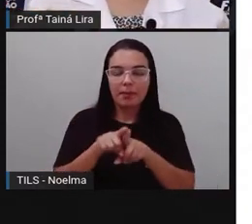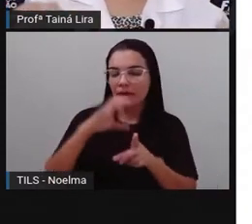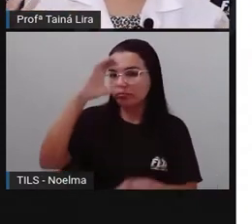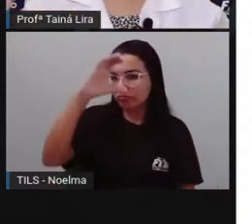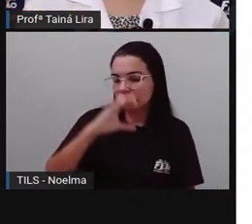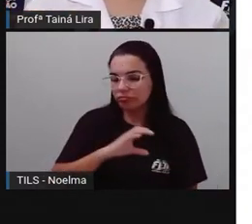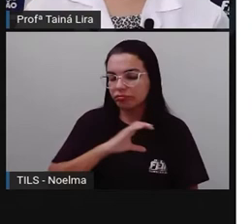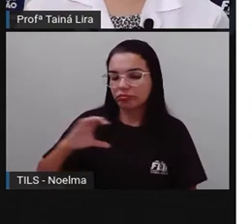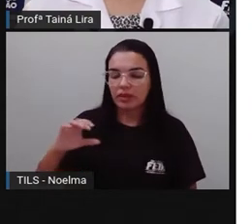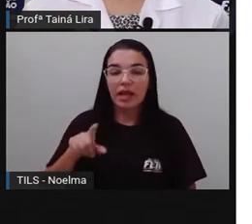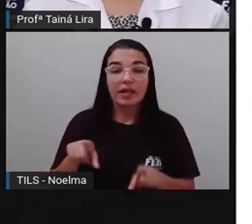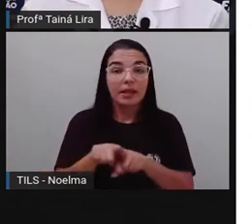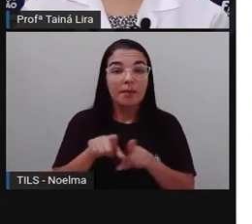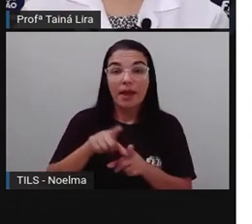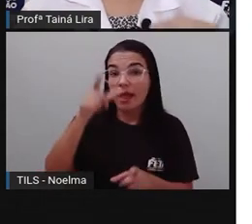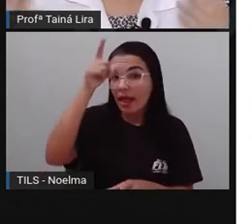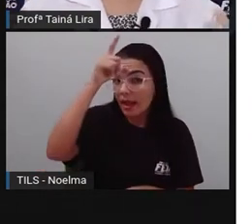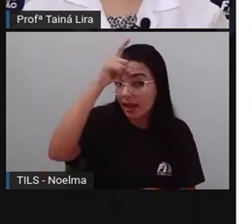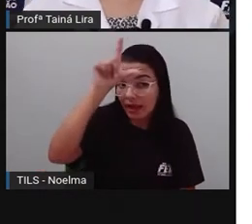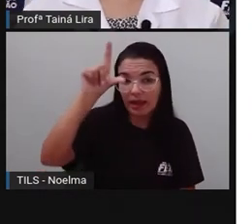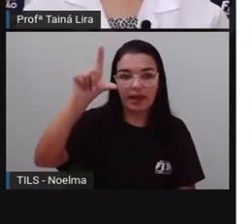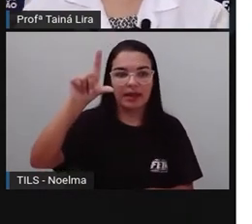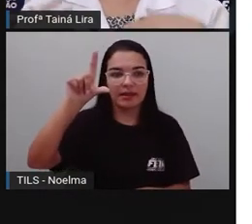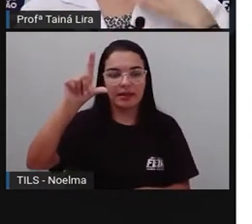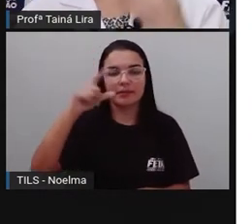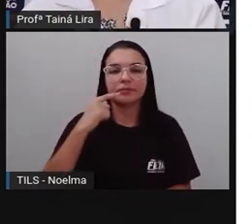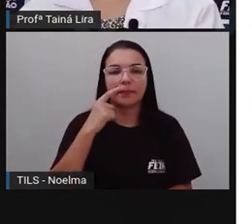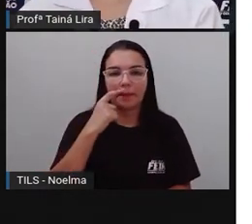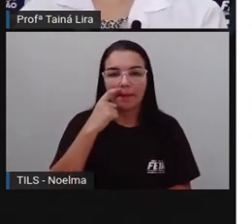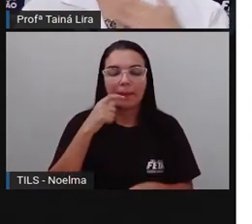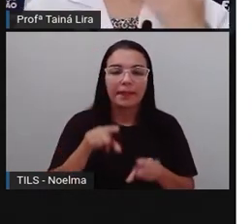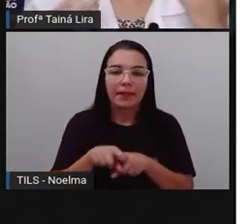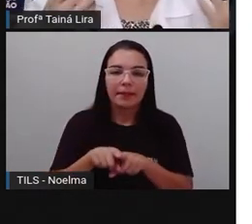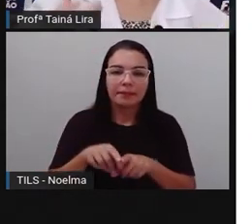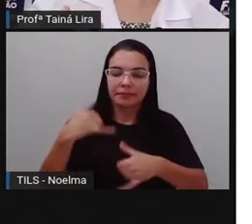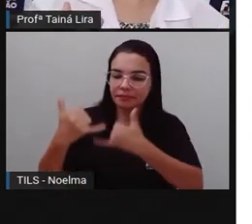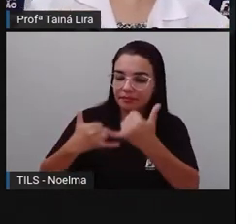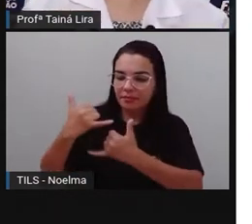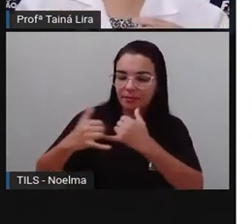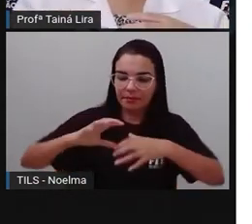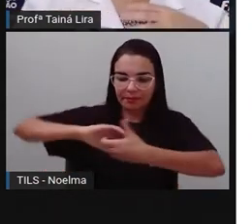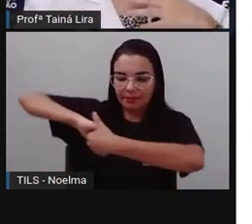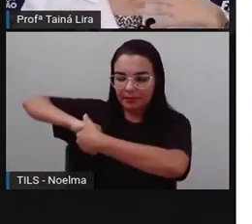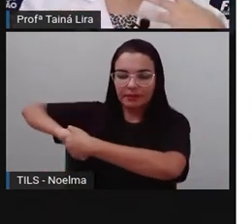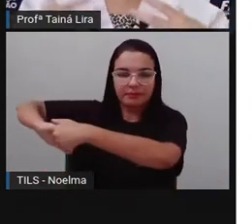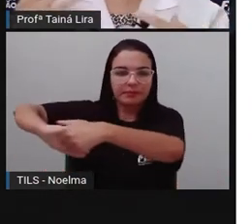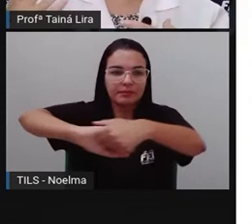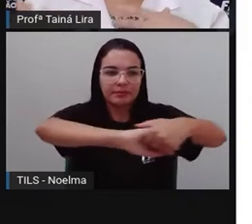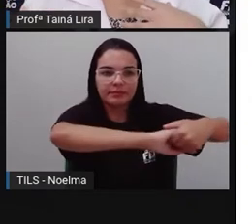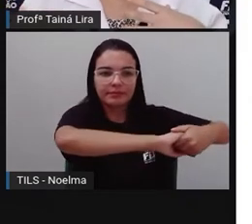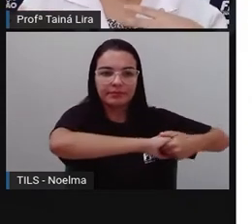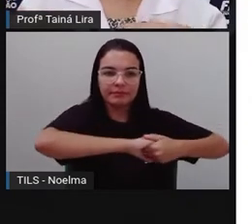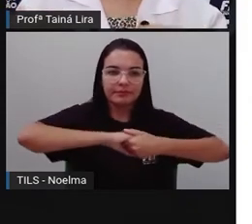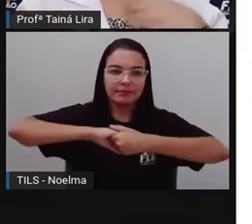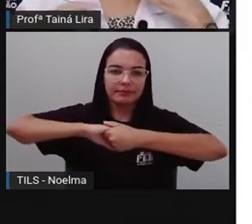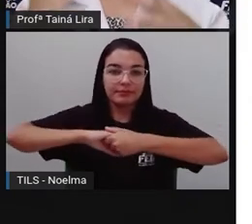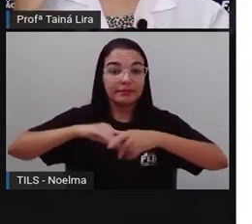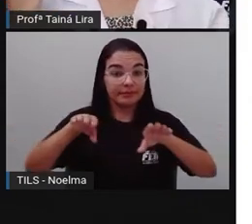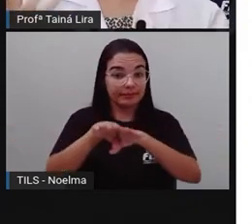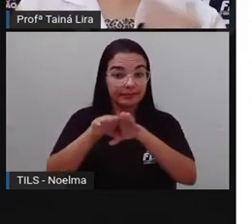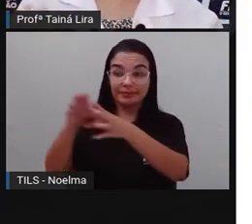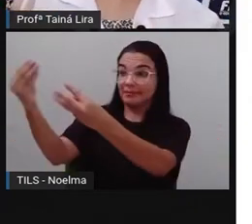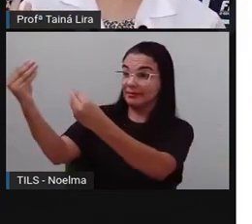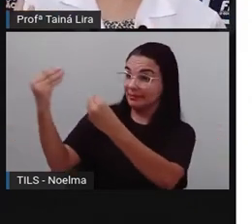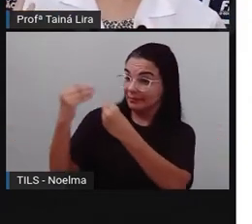-papão e o lobisomem e as cantigas de roda também são tradições portuguesas. Então, olha lá quantas coisas nós